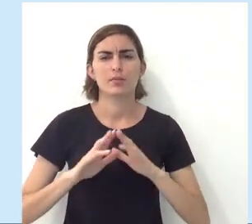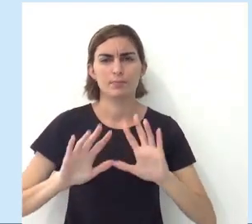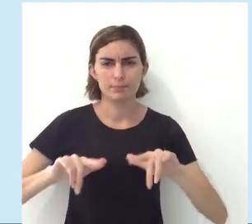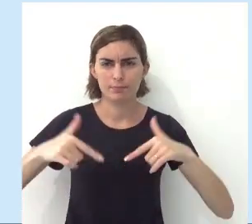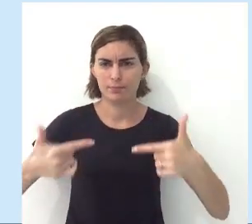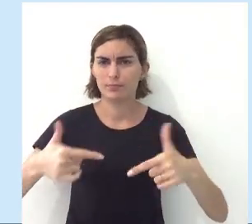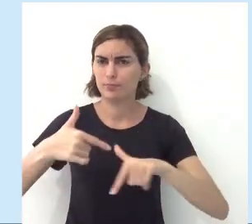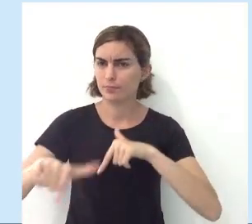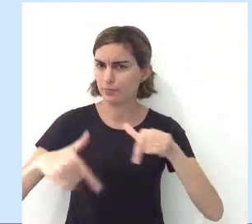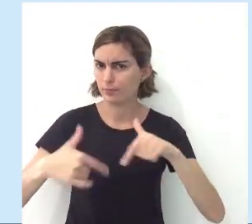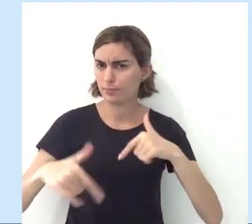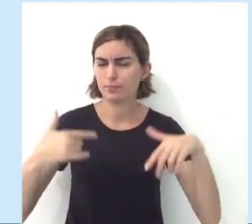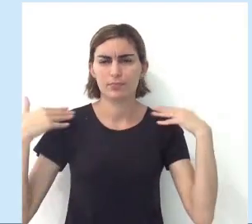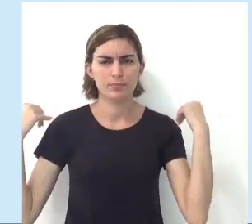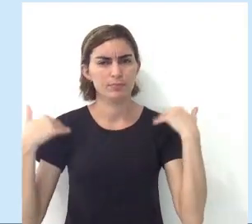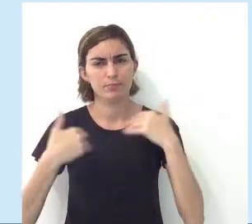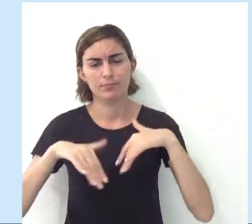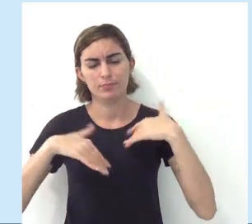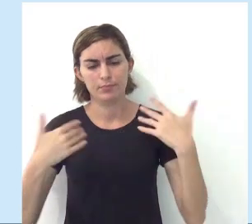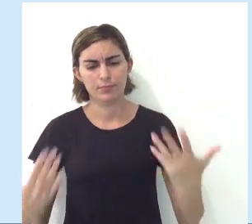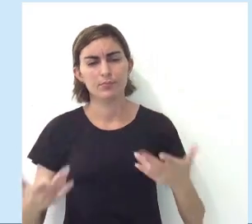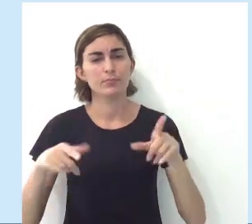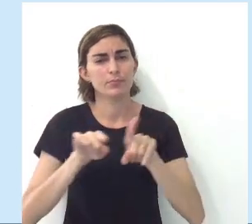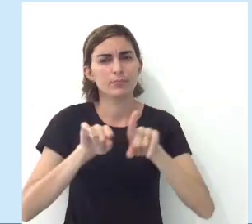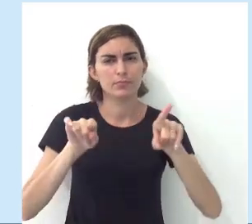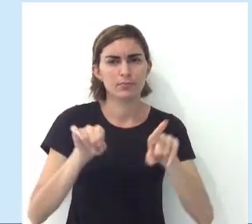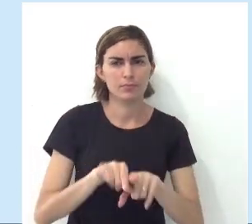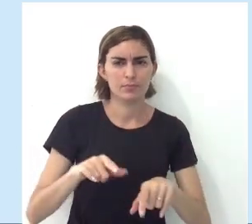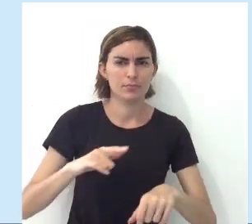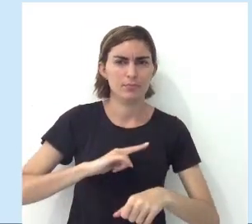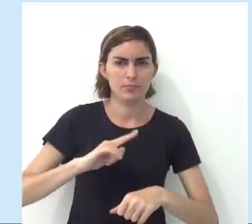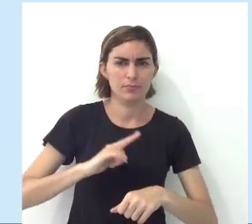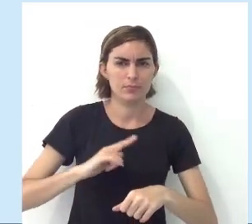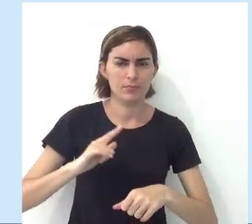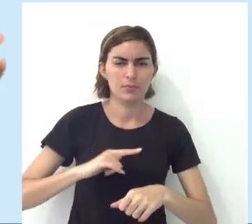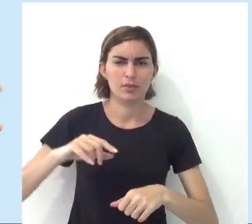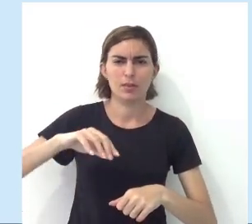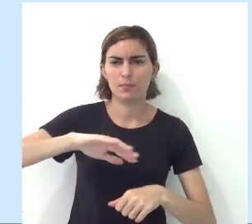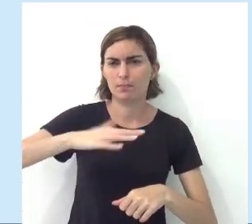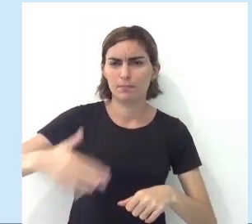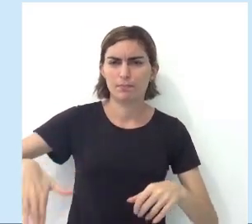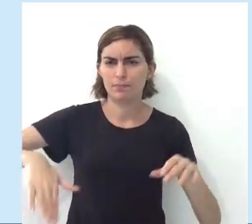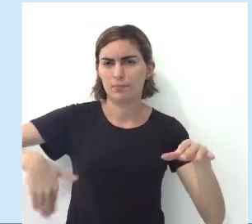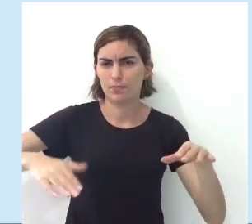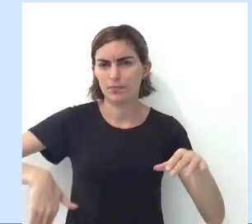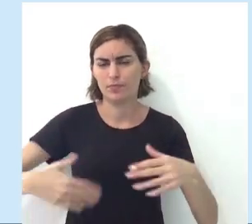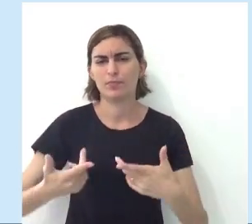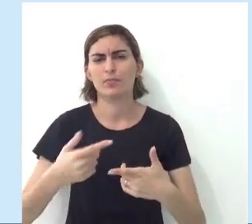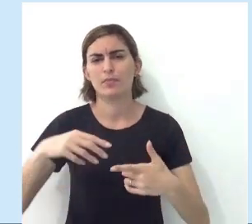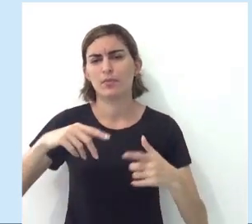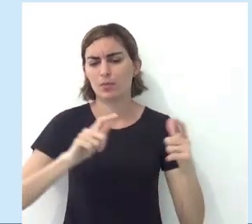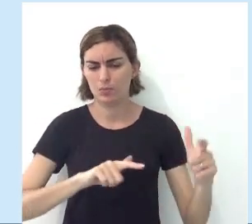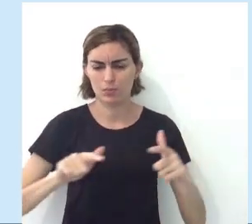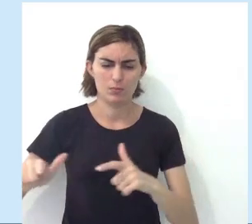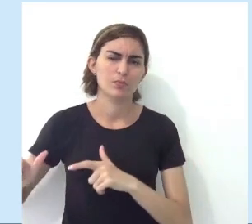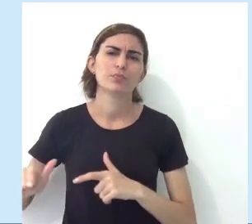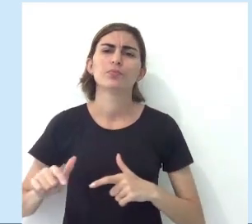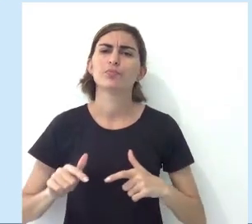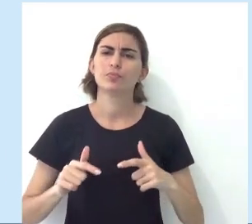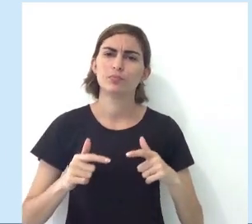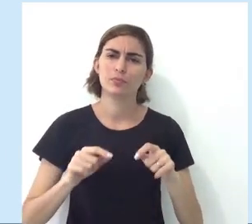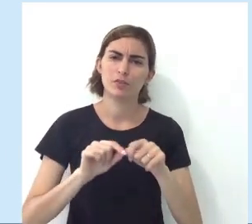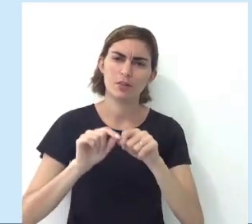ação, Trabalho, lazer, turismo, enfim. E também tem a questão marinha, né? Que a gente pode fazer também o